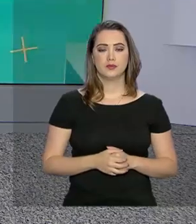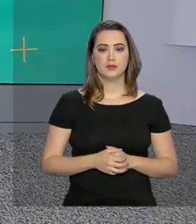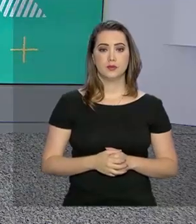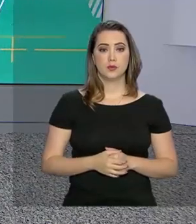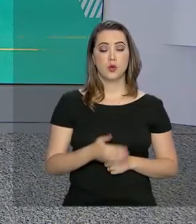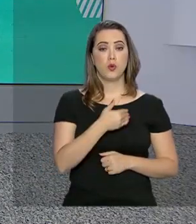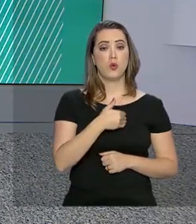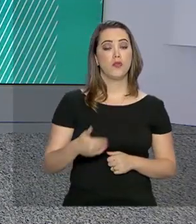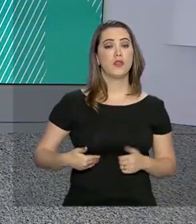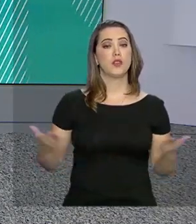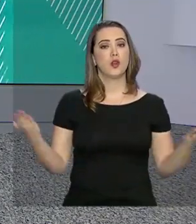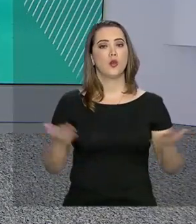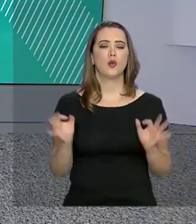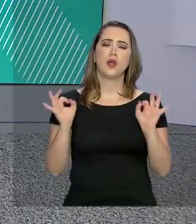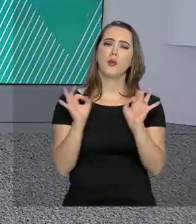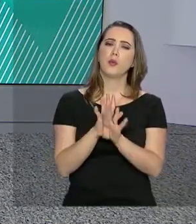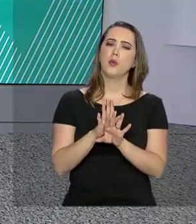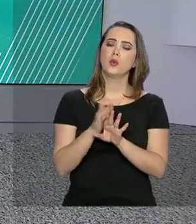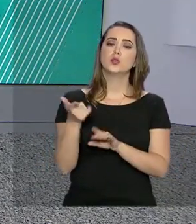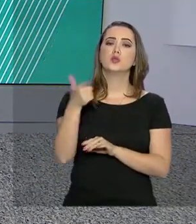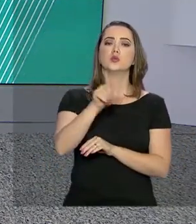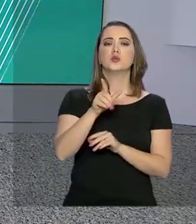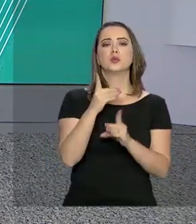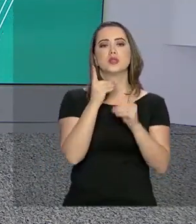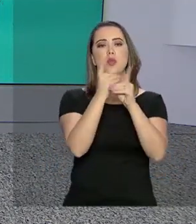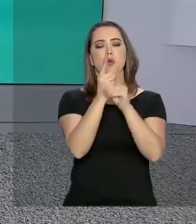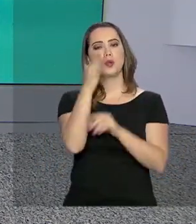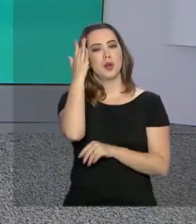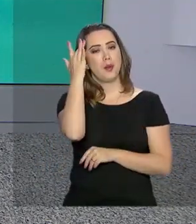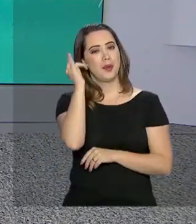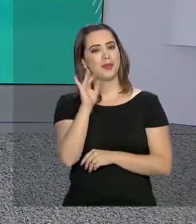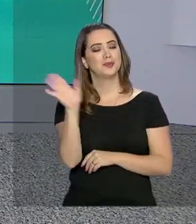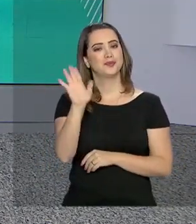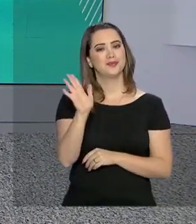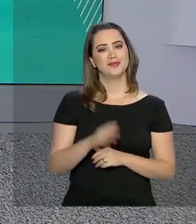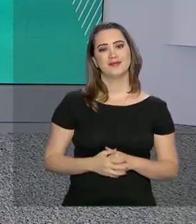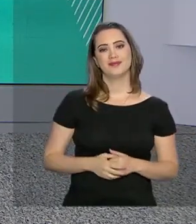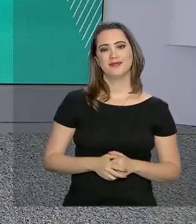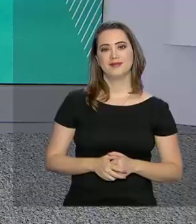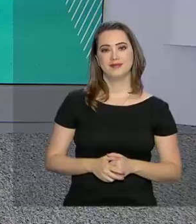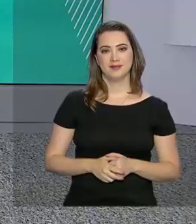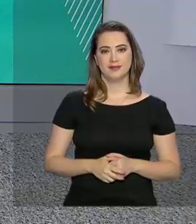O governo agora termina aqui. A gente volta a se encontrar amanhã. Até lá.